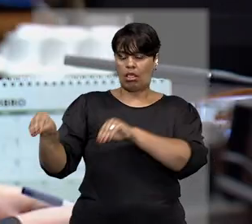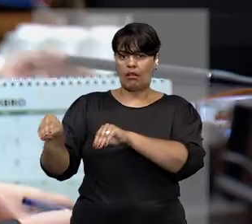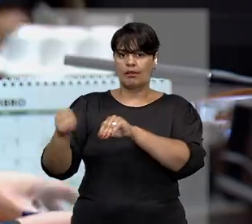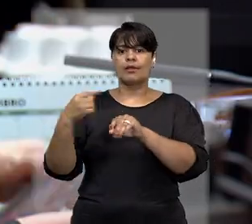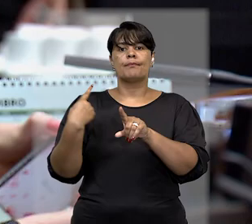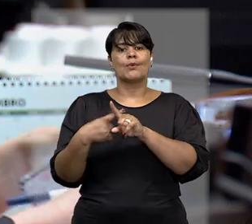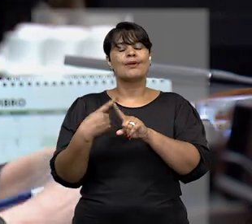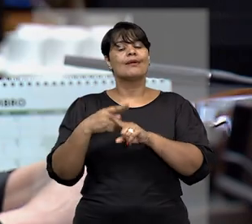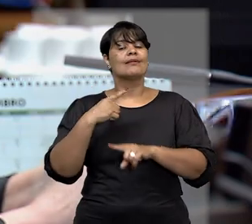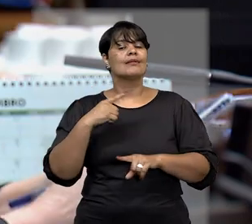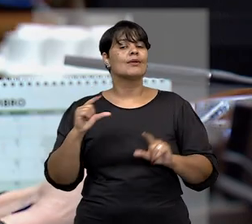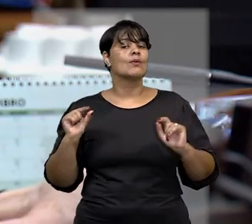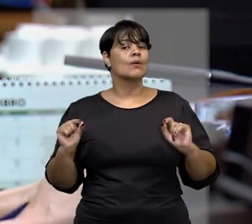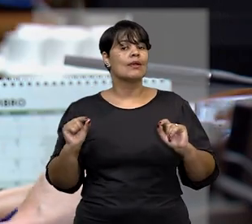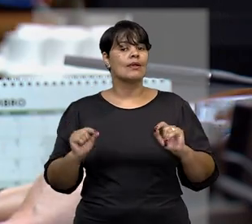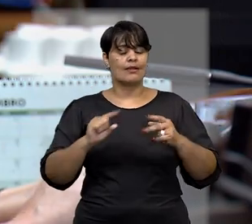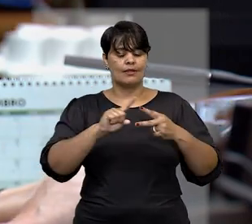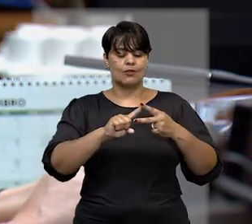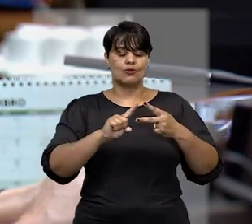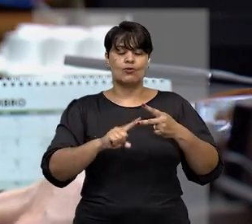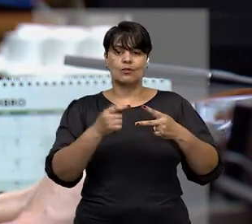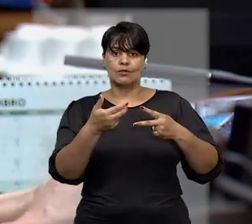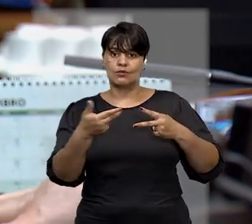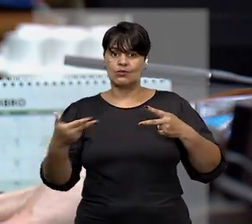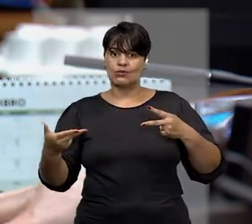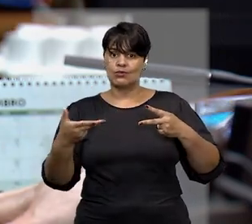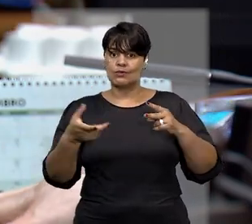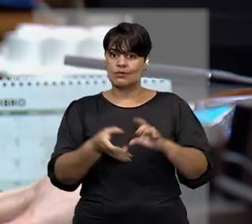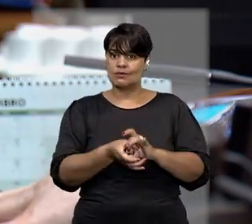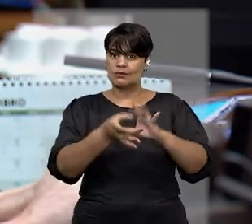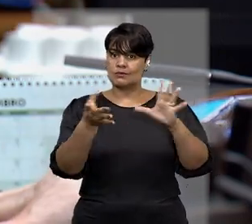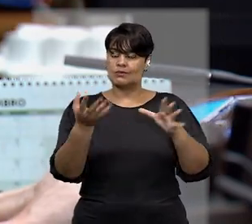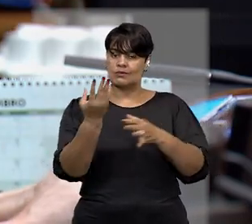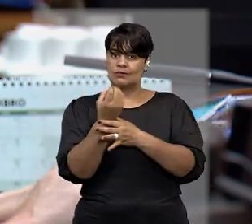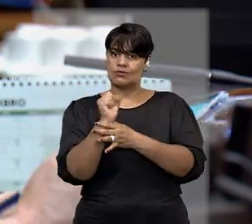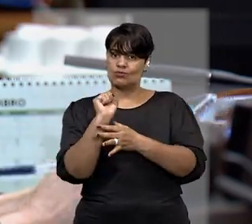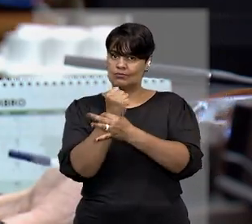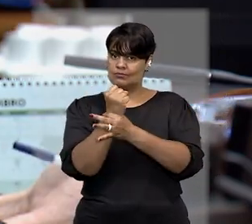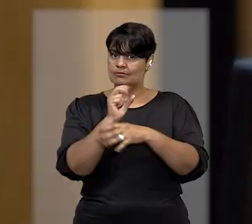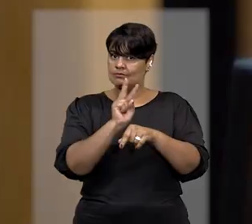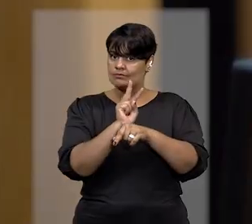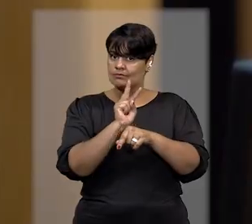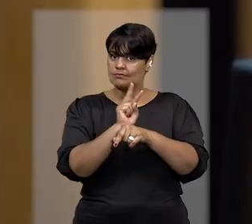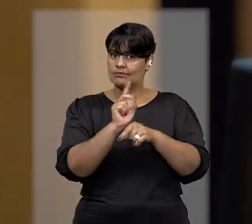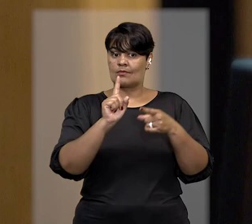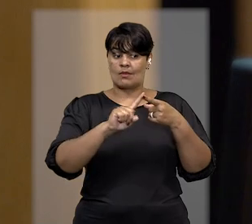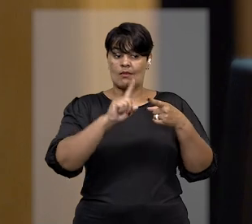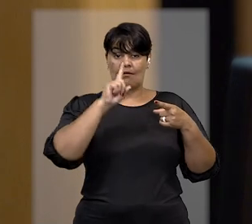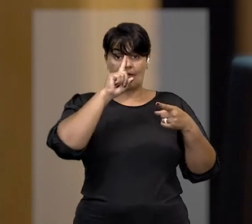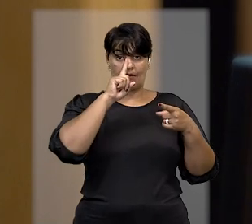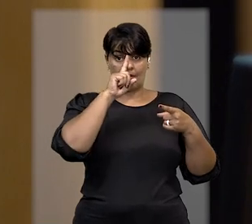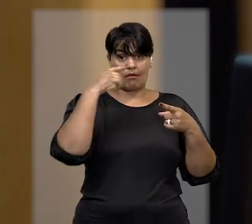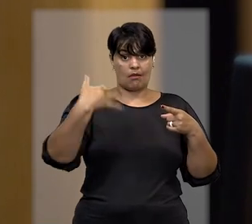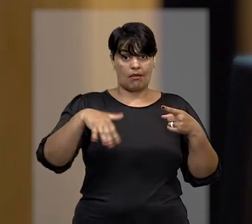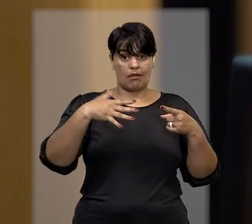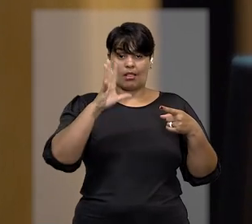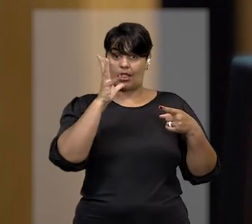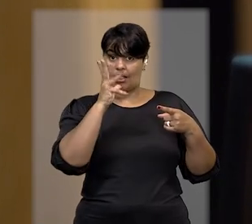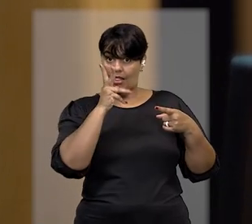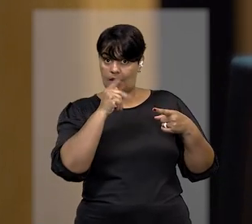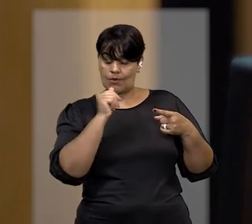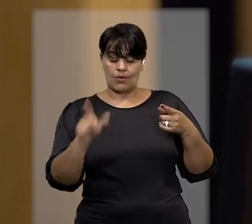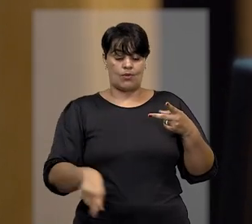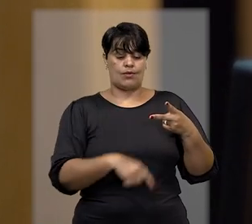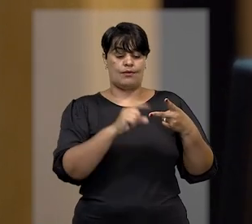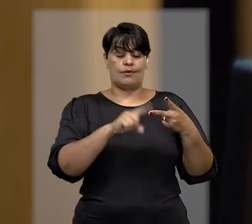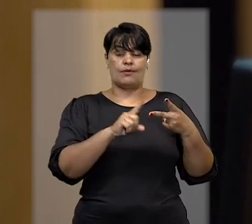presentes os dois requisitos para concessão da tutela, tanto o risco da demora quanto a plausibilidade